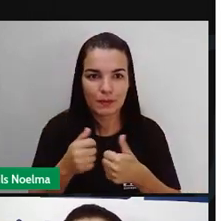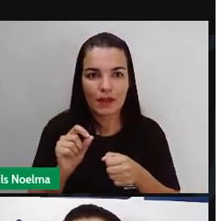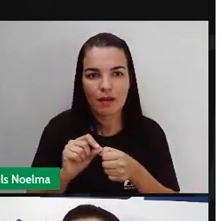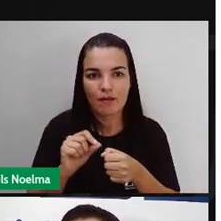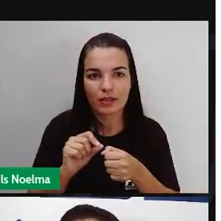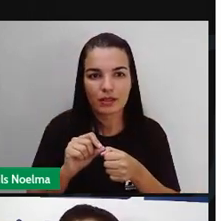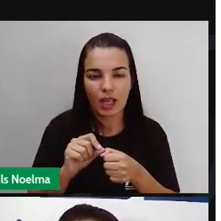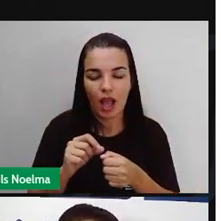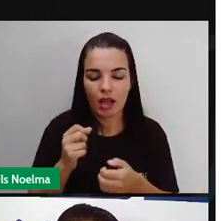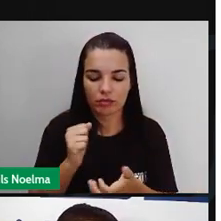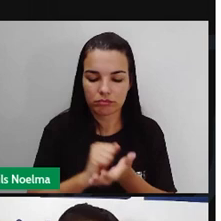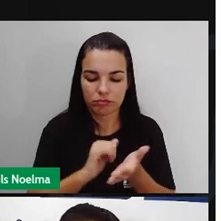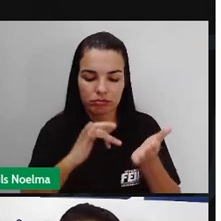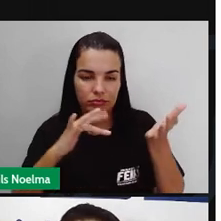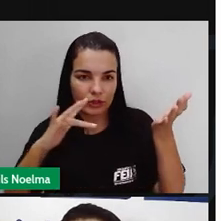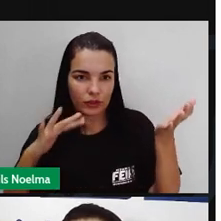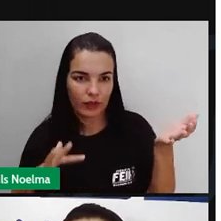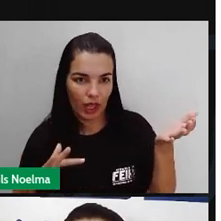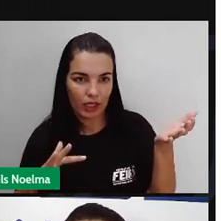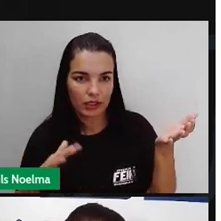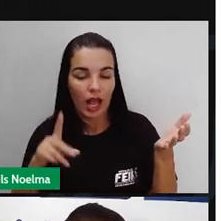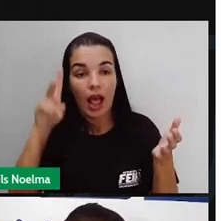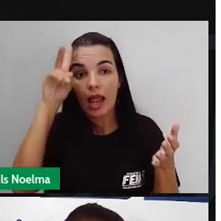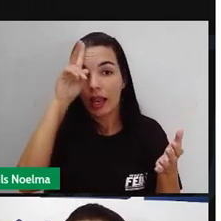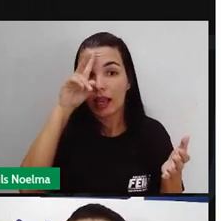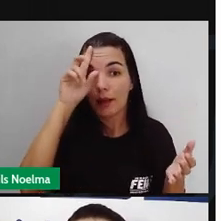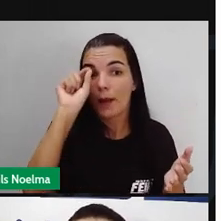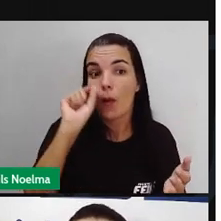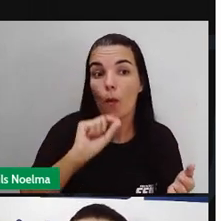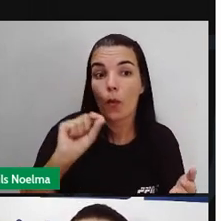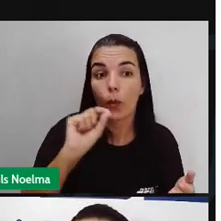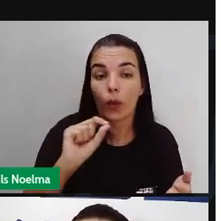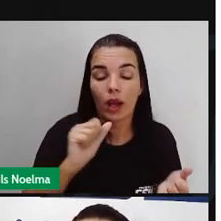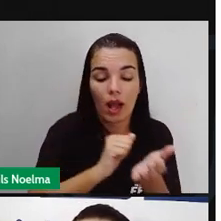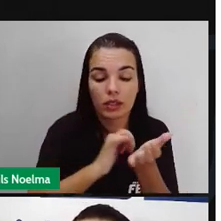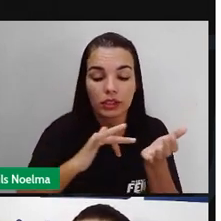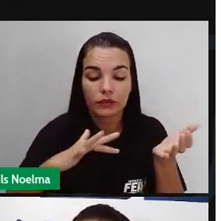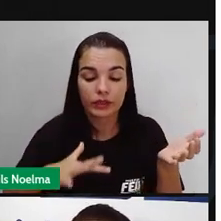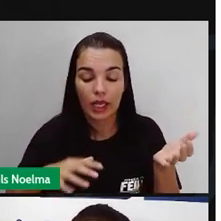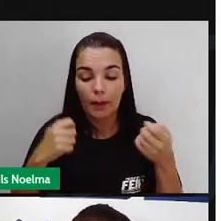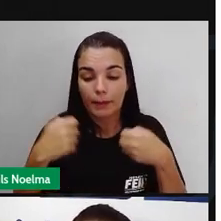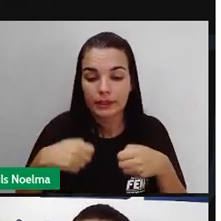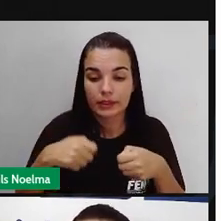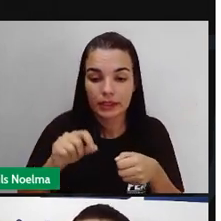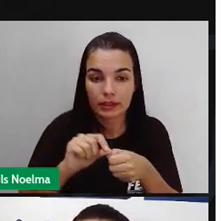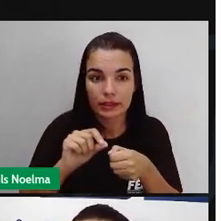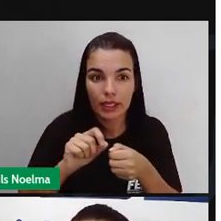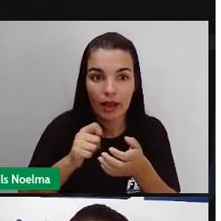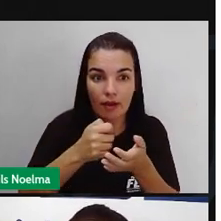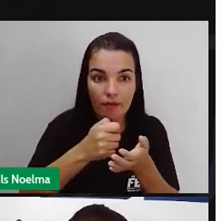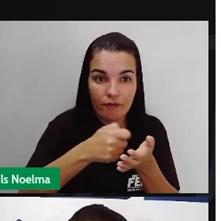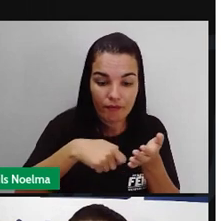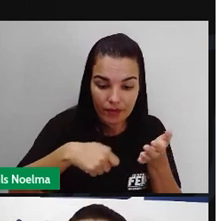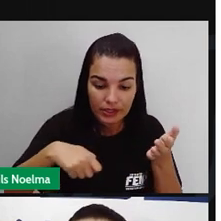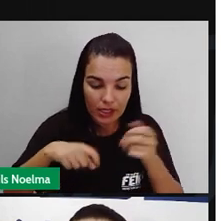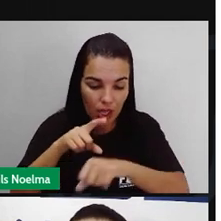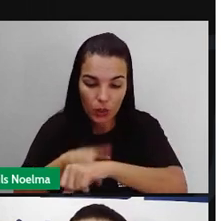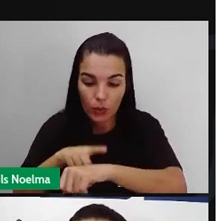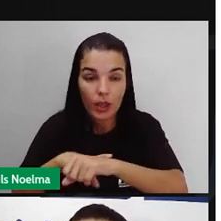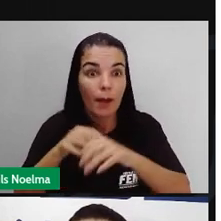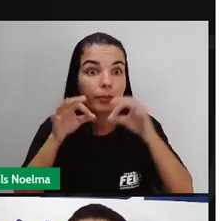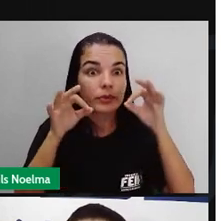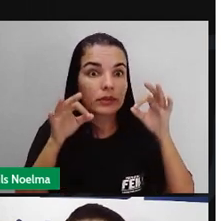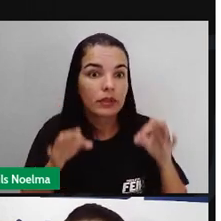realizar essa atividade. Lembrem que essas atividades, elas devem ser feitas no período correto,